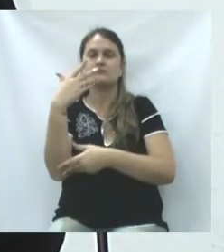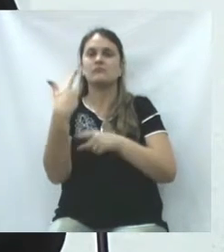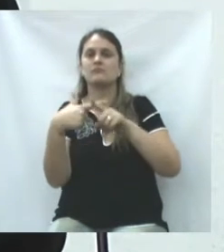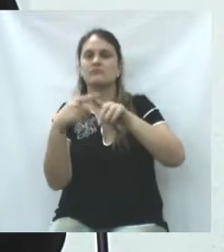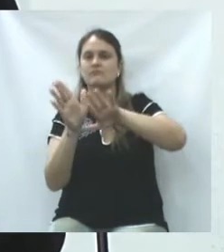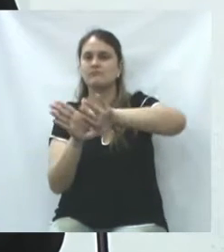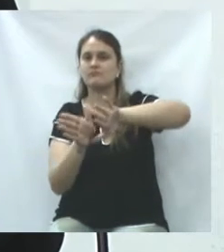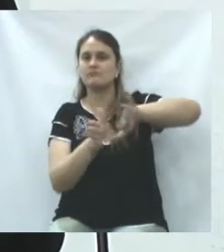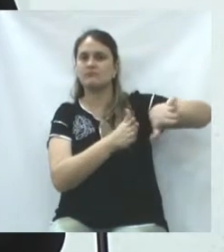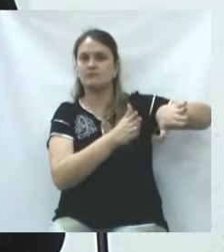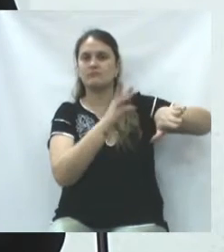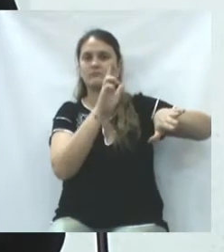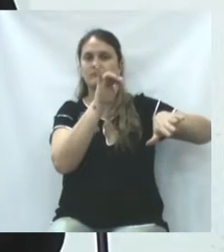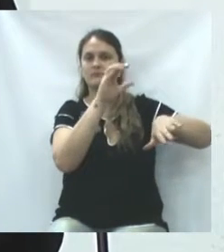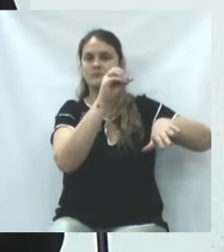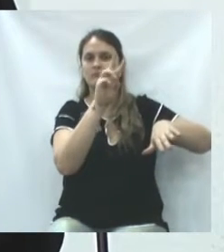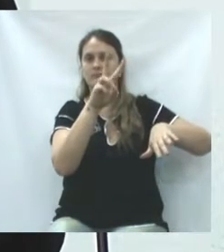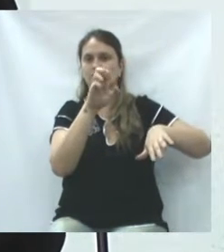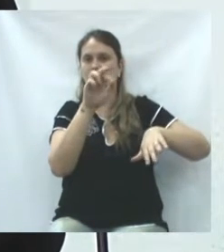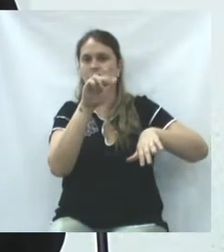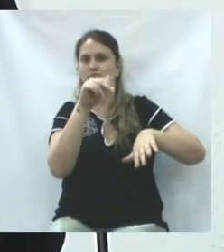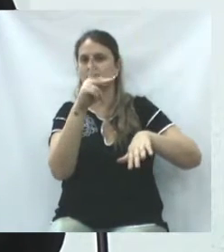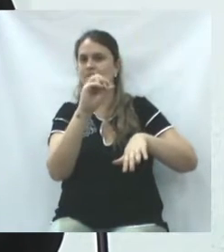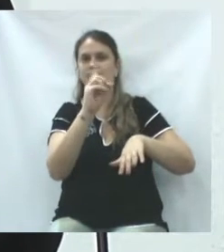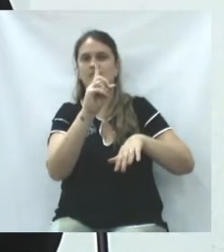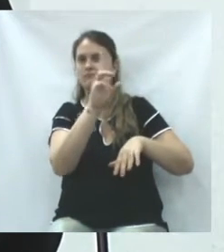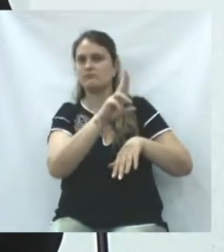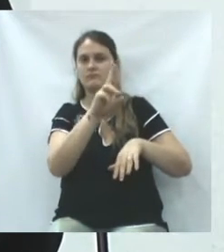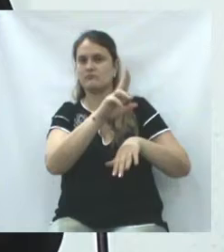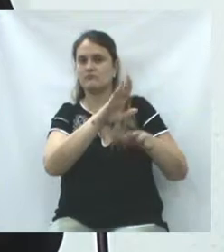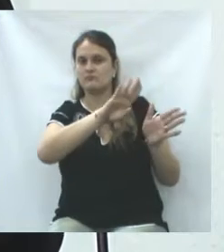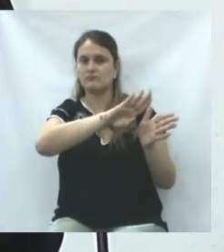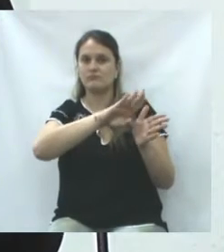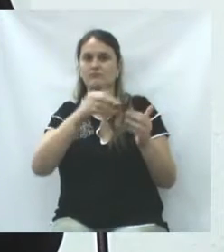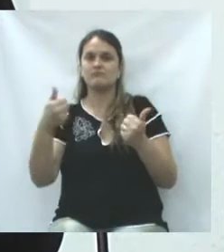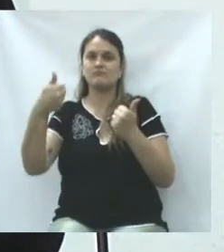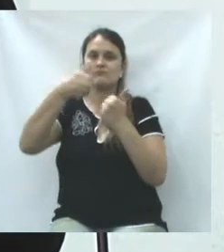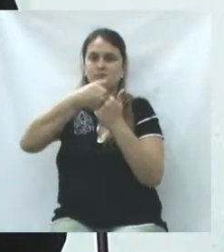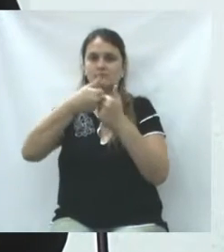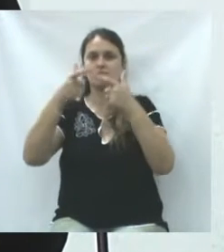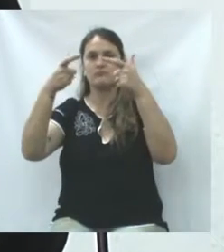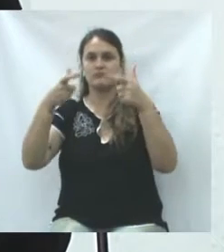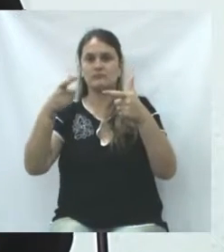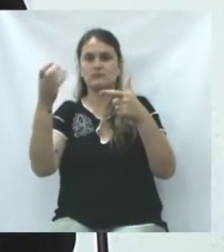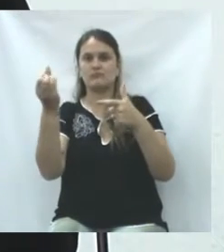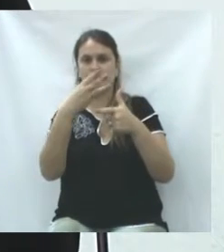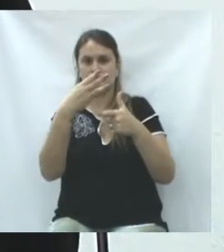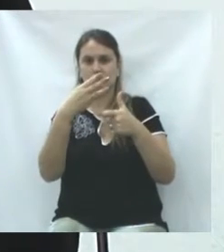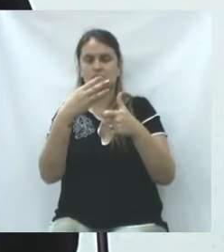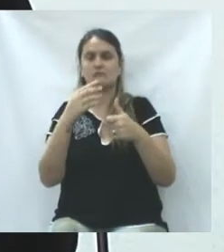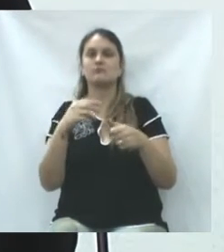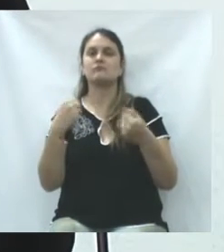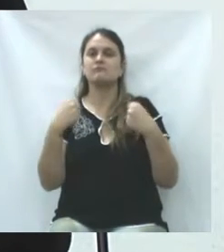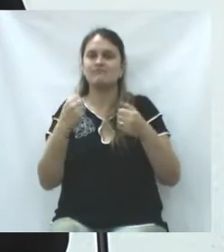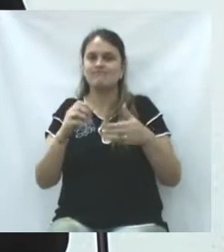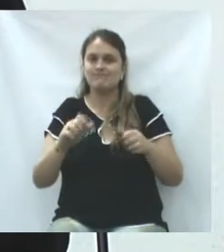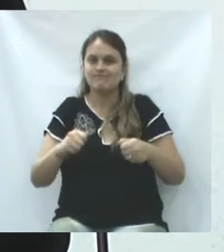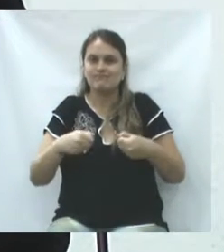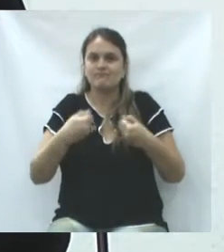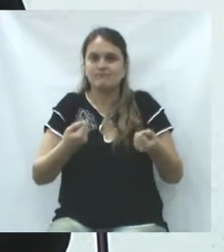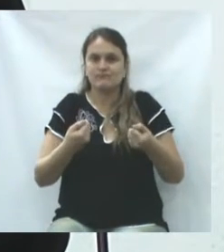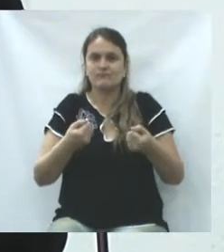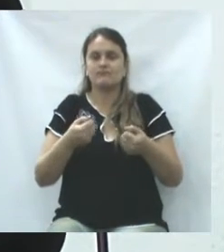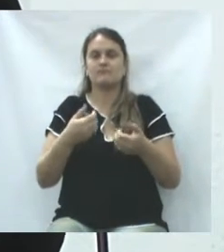Vermelho seja disponibilizada e, quem sabe, não venha a ser liberada. Então, acho eu que deveríamos concentrar e